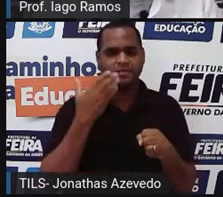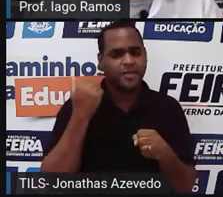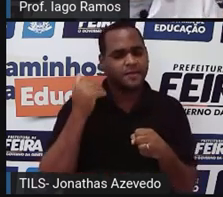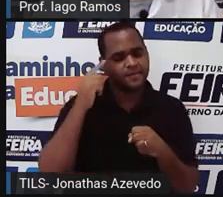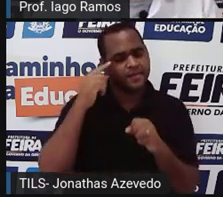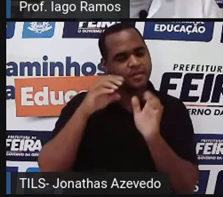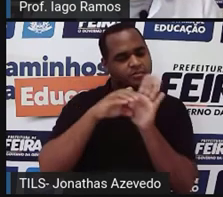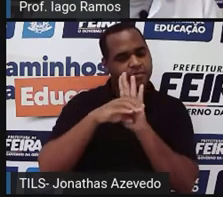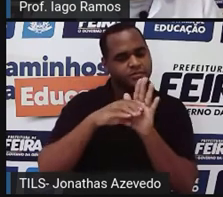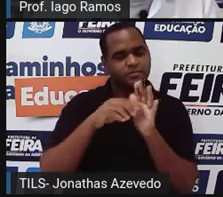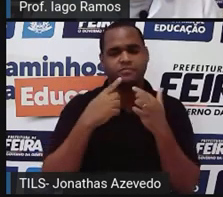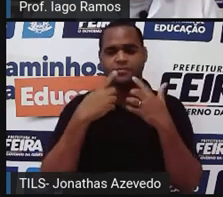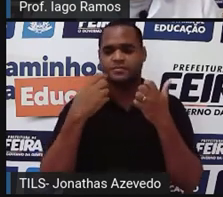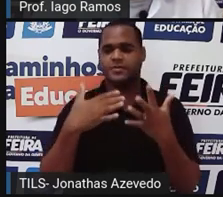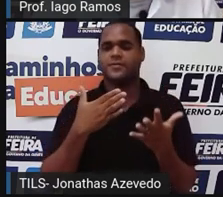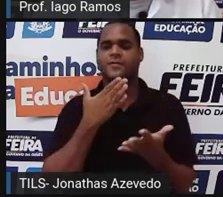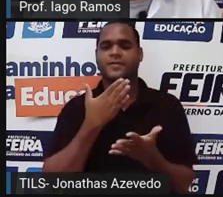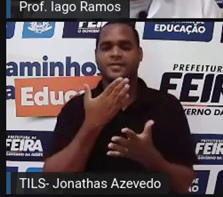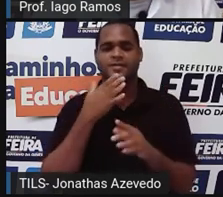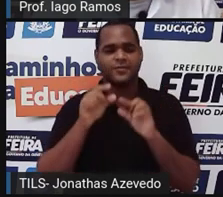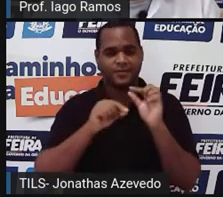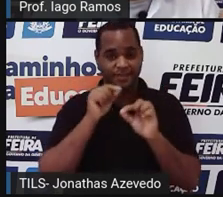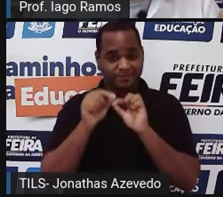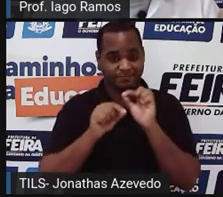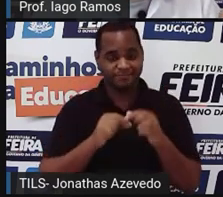conceito que eu falei que a gente ia construir, ó.